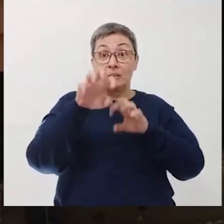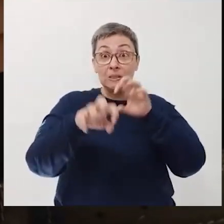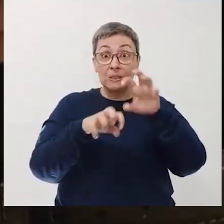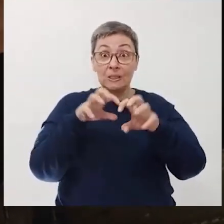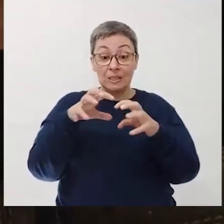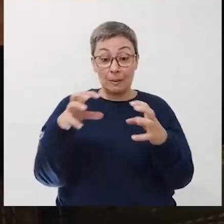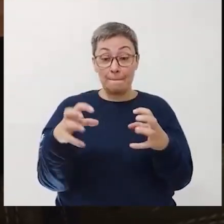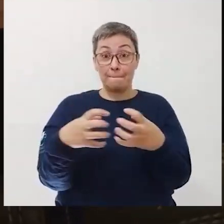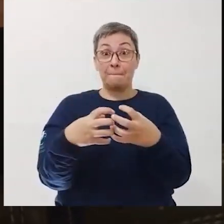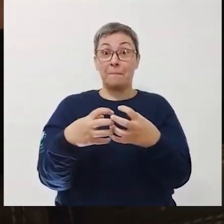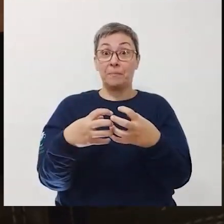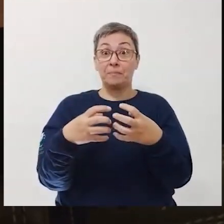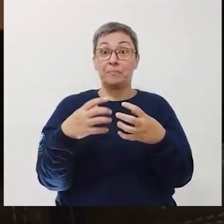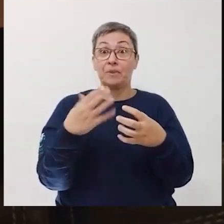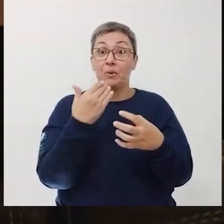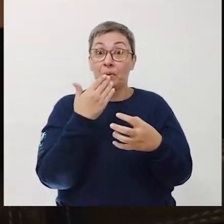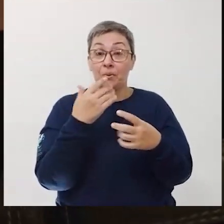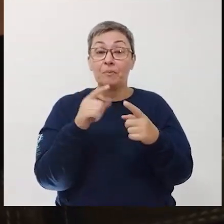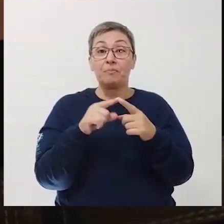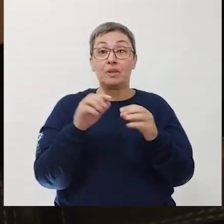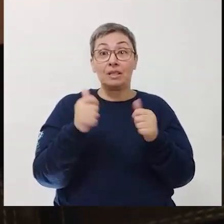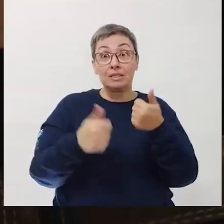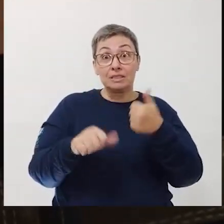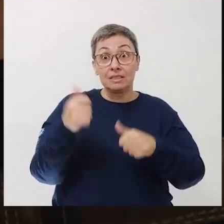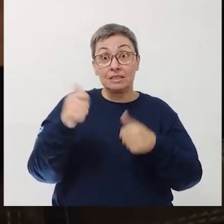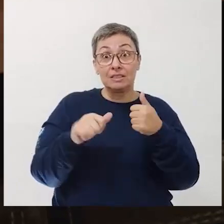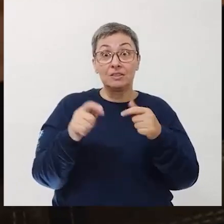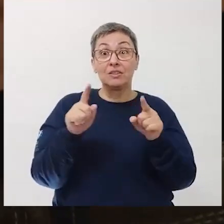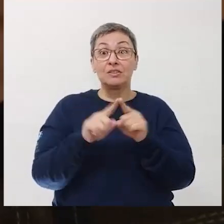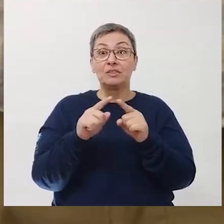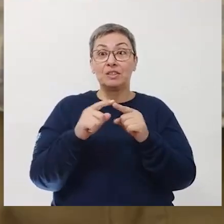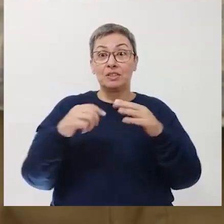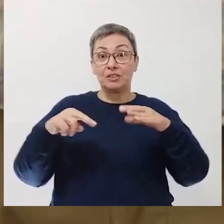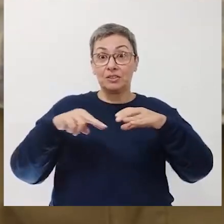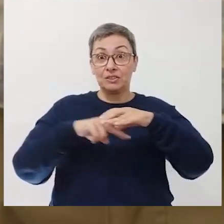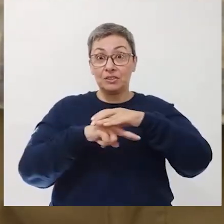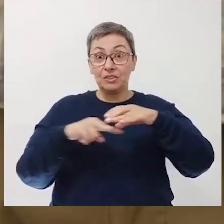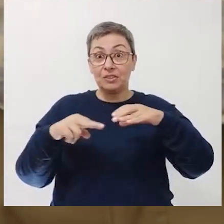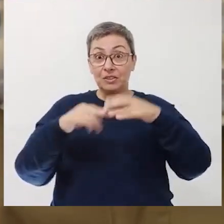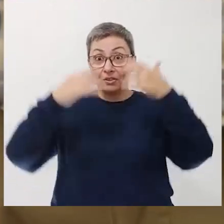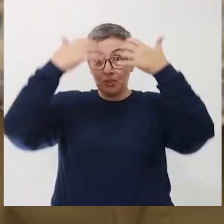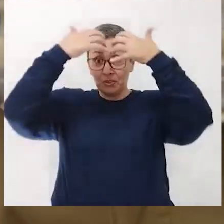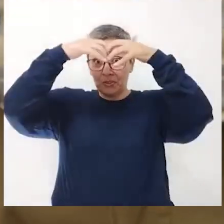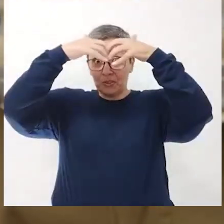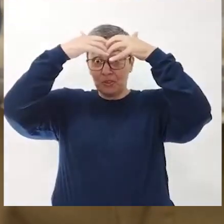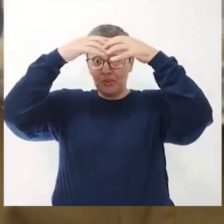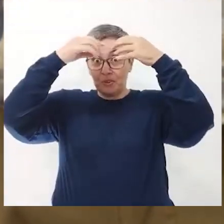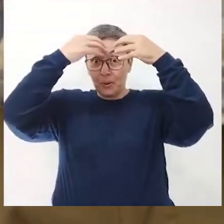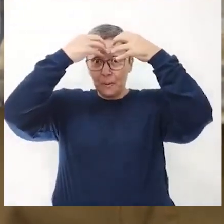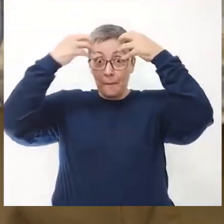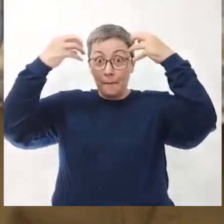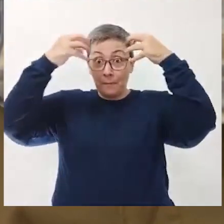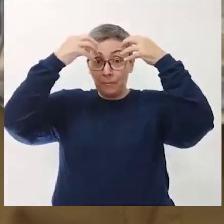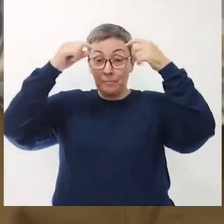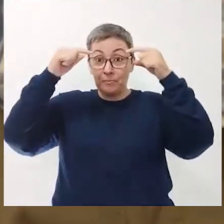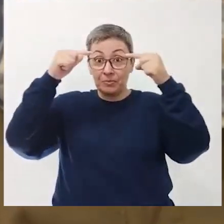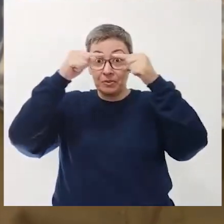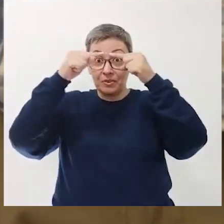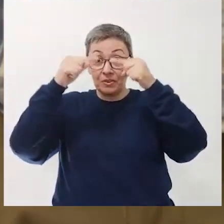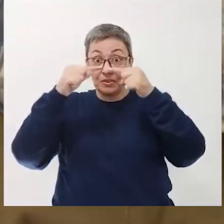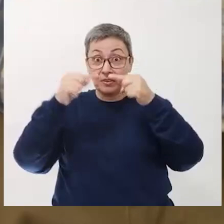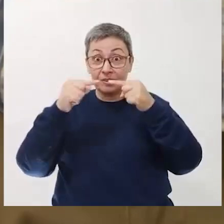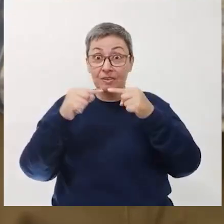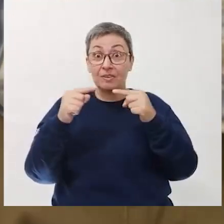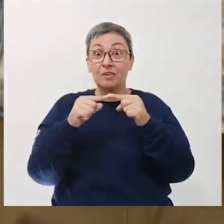predador, que serviam para segurar as presas, e análises que a gente fez de tomografias no cérebro dele revelaram porções que estariam mais